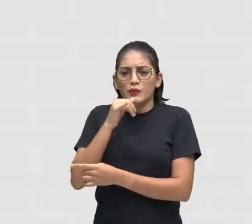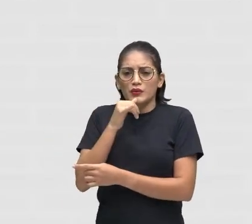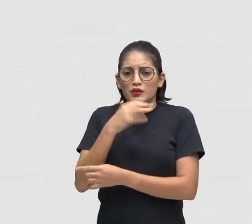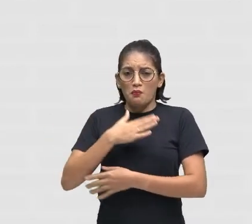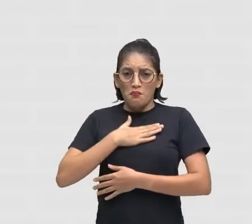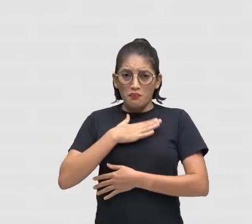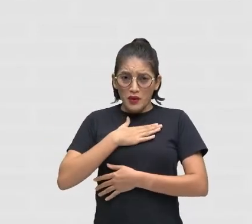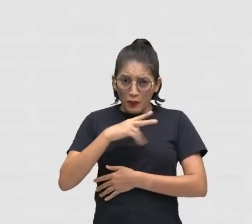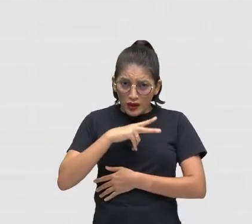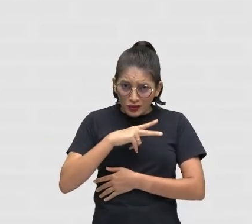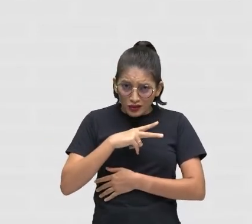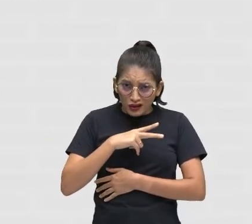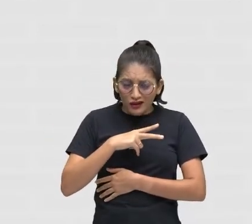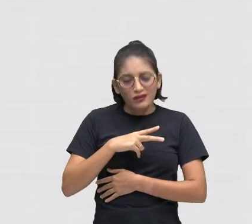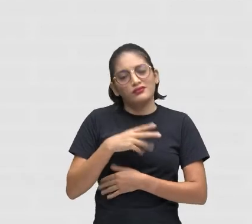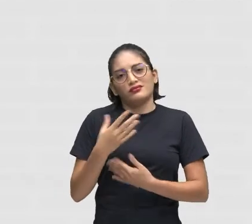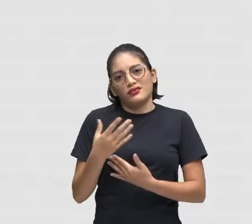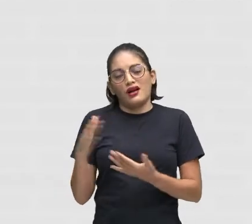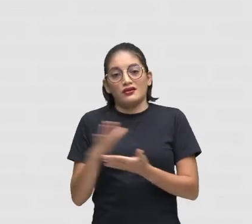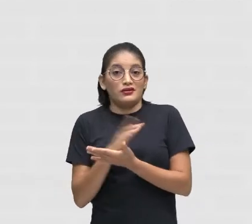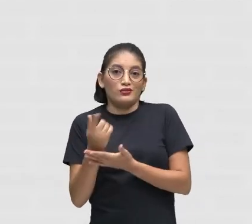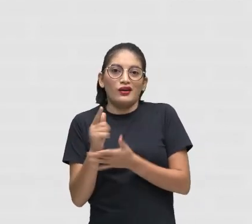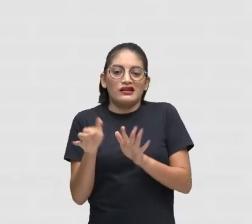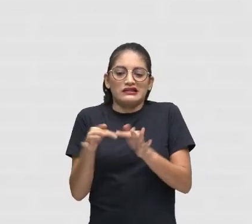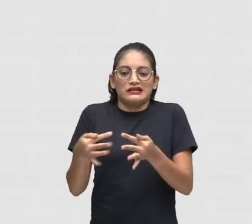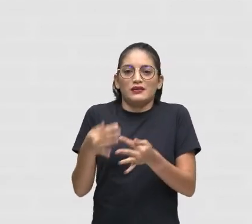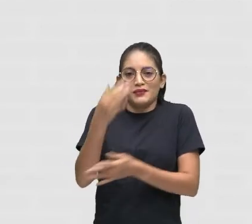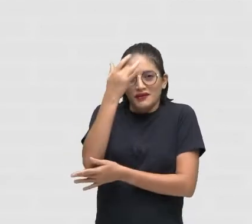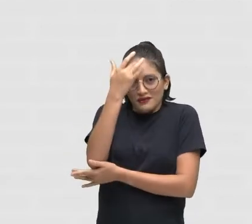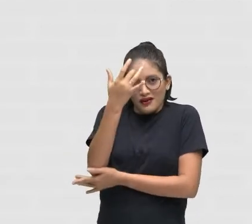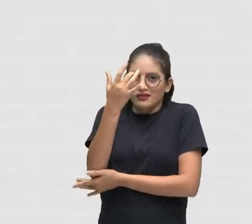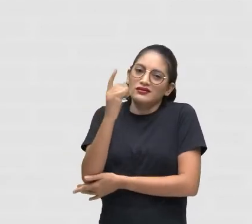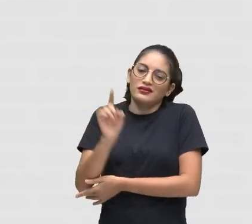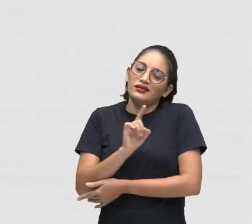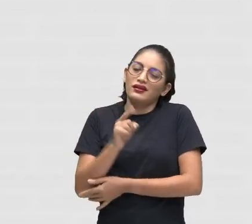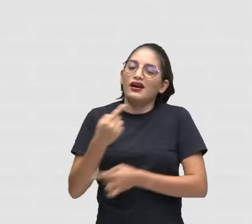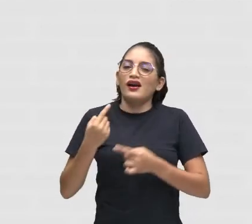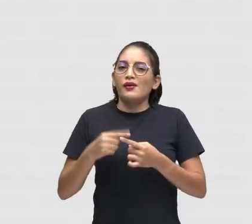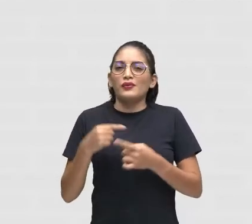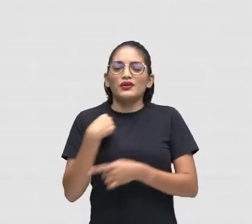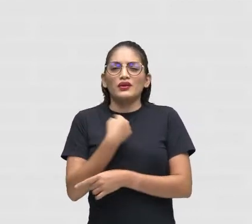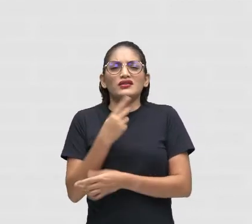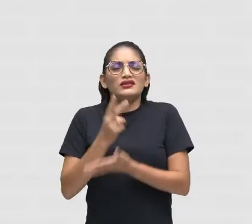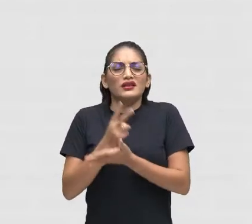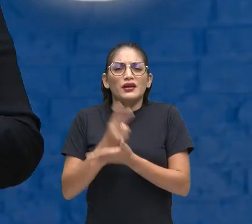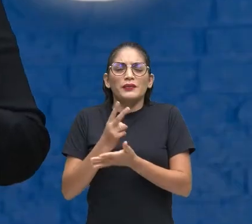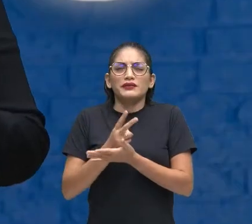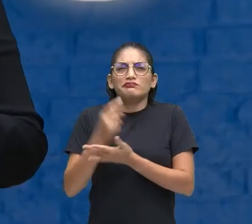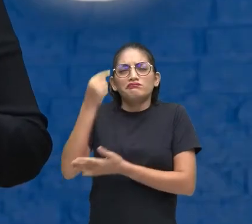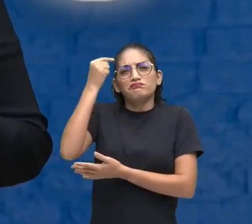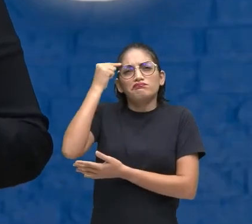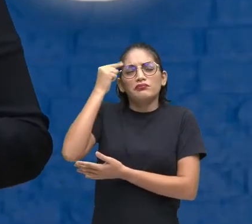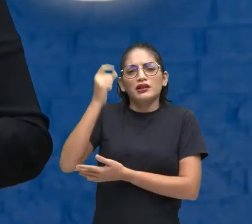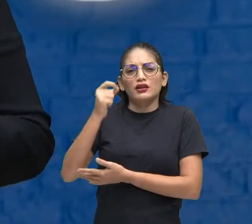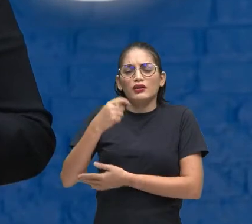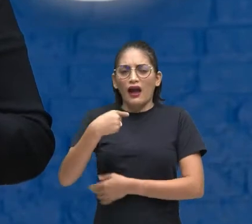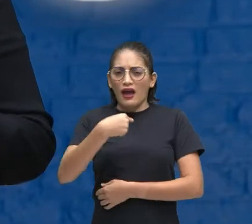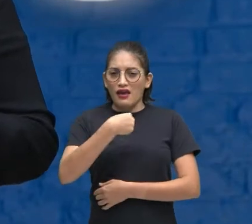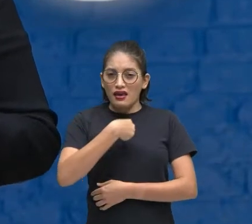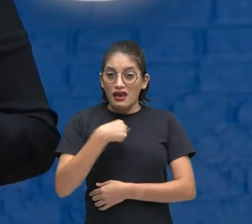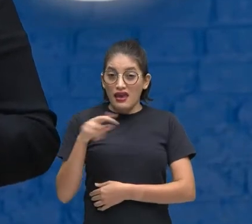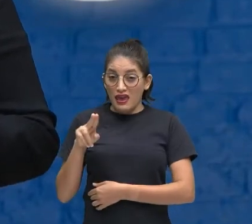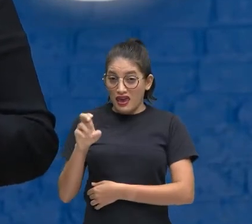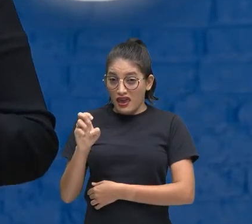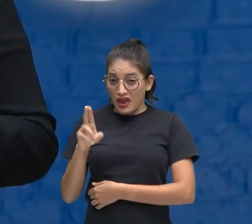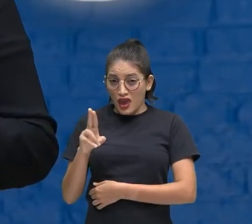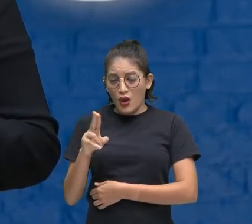meu Talvez não seja Tão simples E fácil Para a gente Porque a gente Tende sempre A considerar O eu O